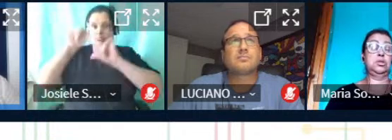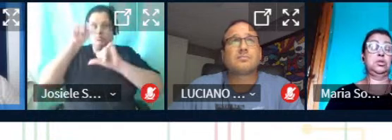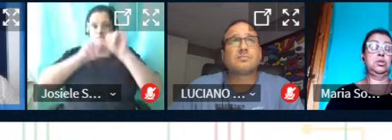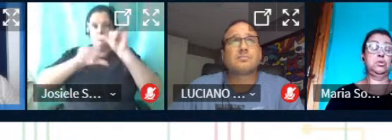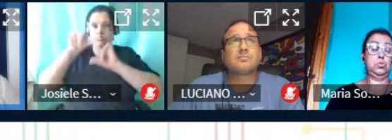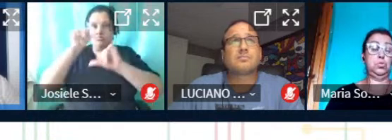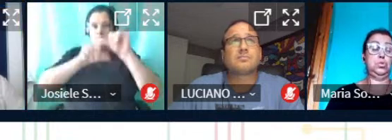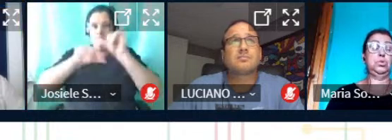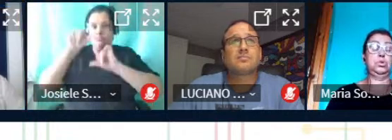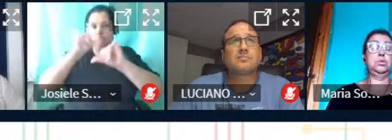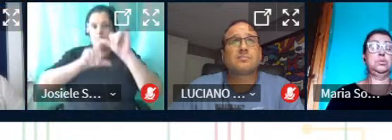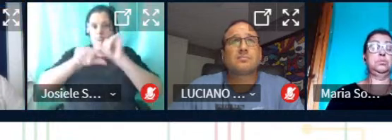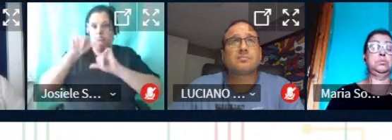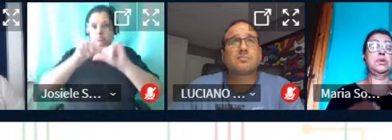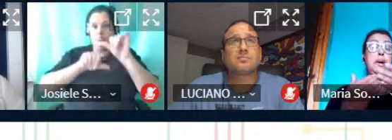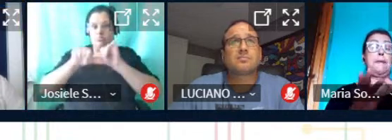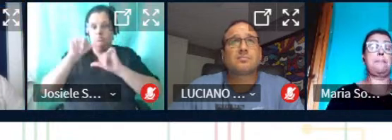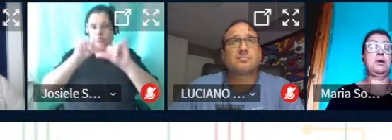câmeras